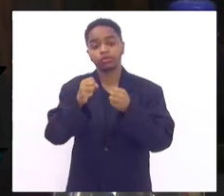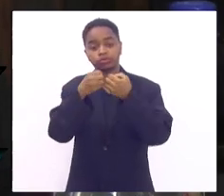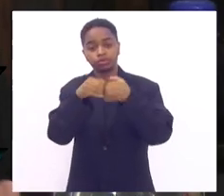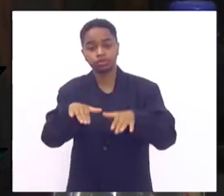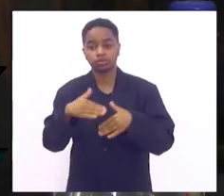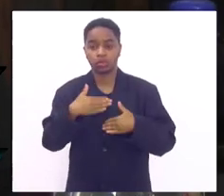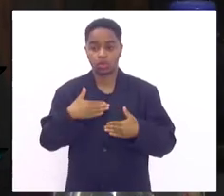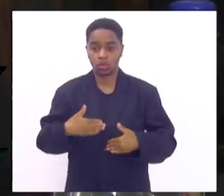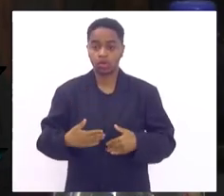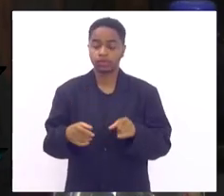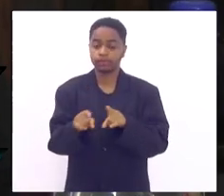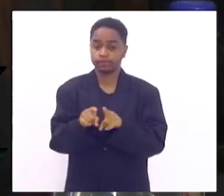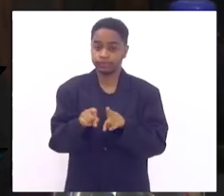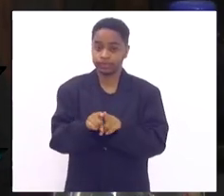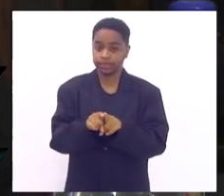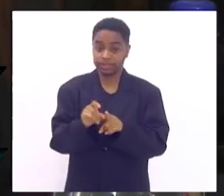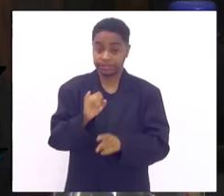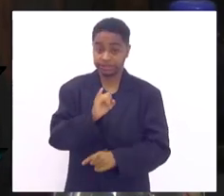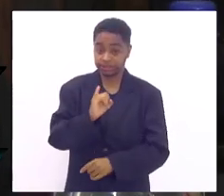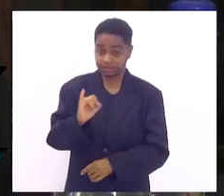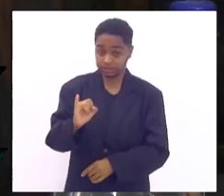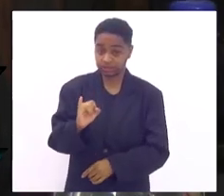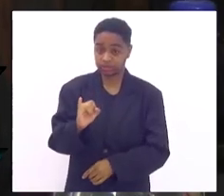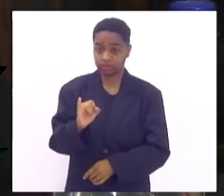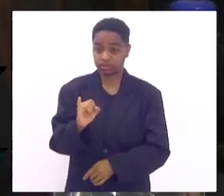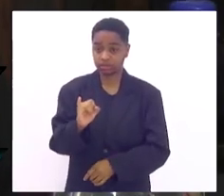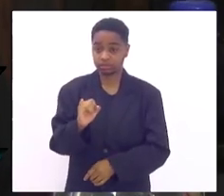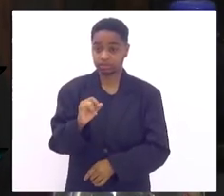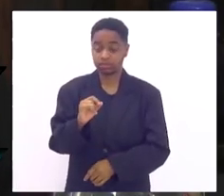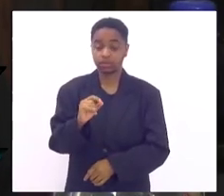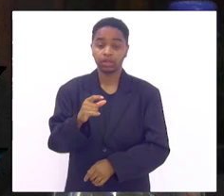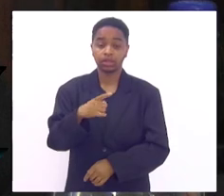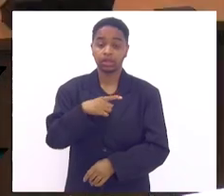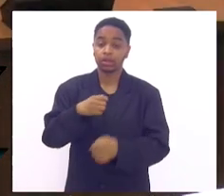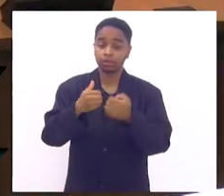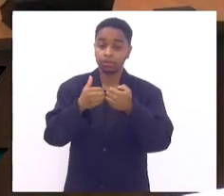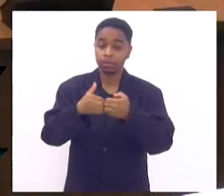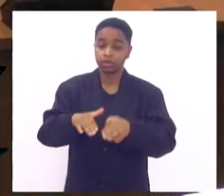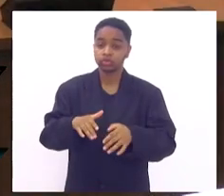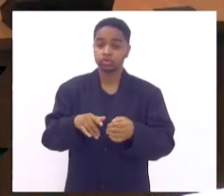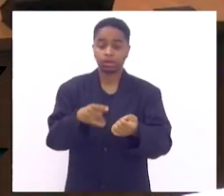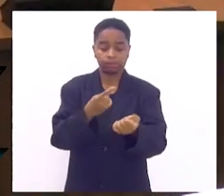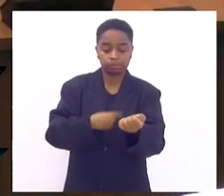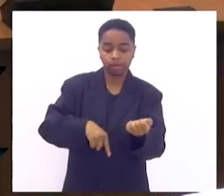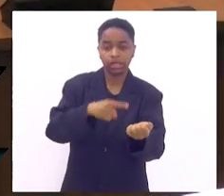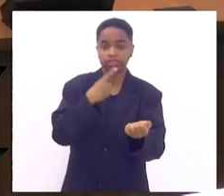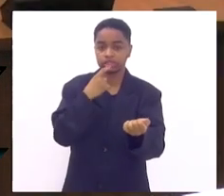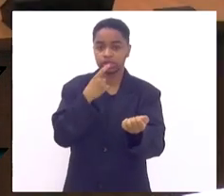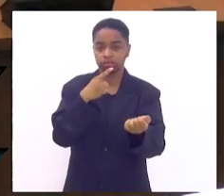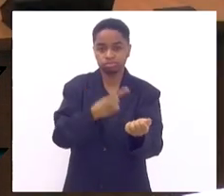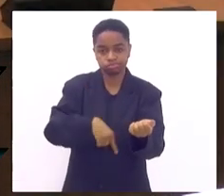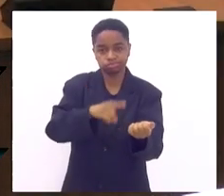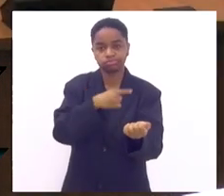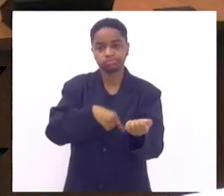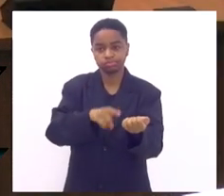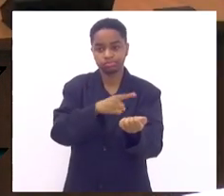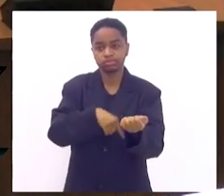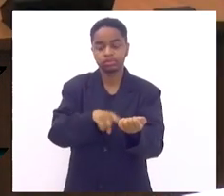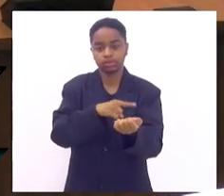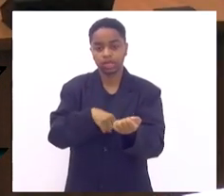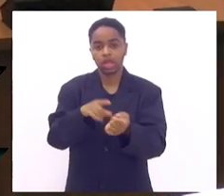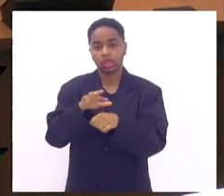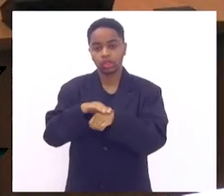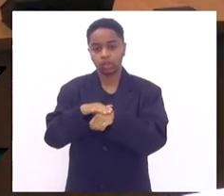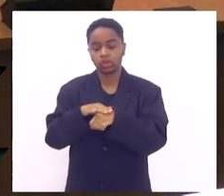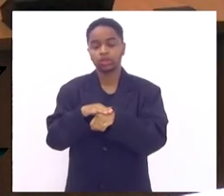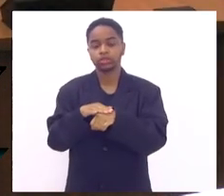se também além disso ela tiver um comprometimento da circulação arterial de forma marcante pela doença arteriosclerótica que